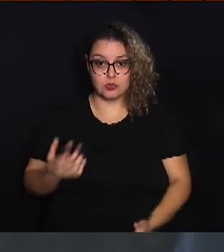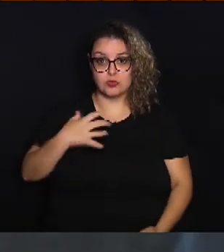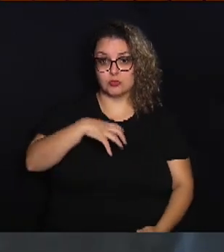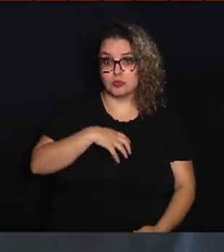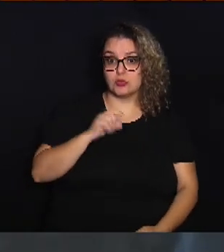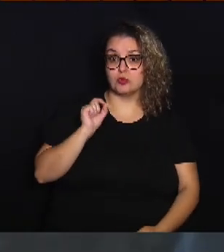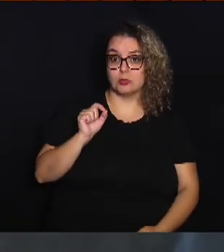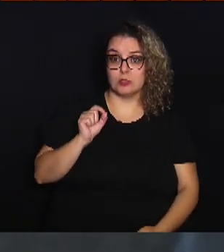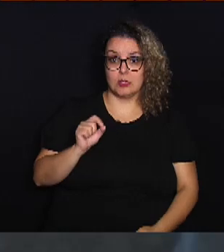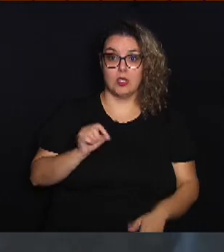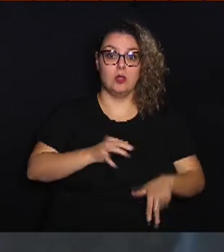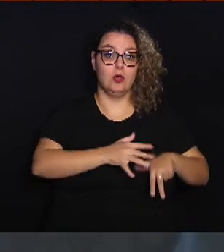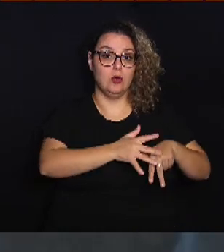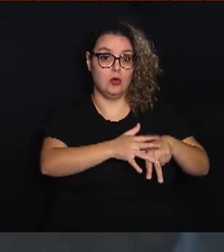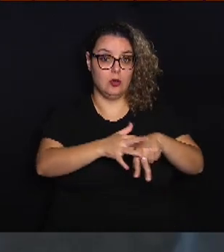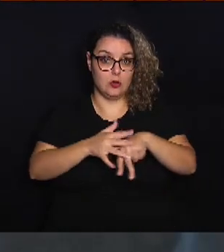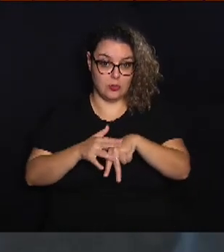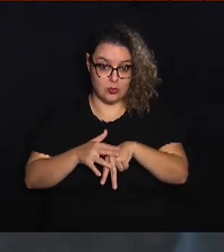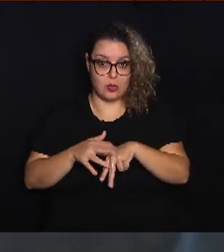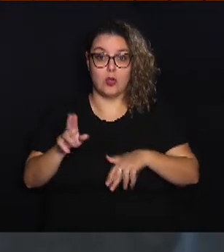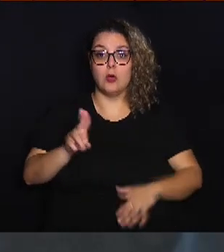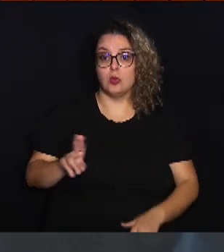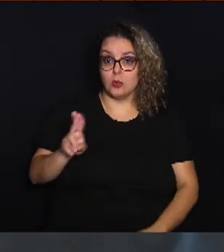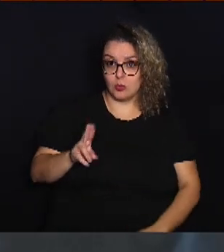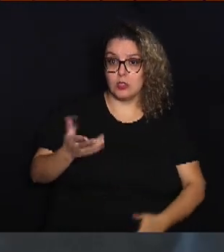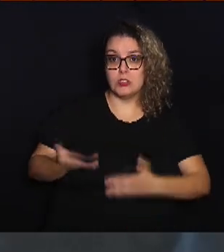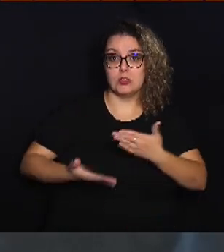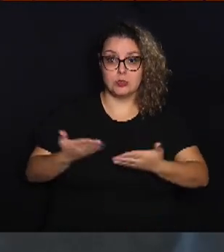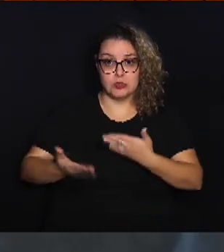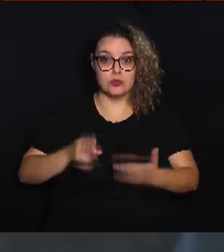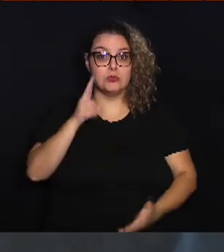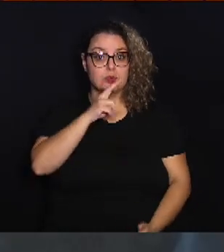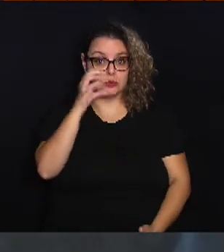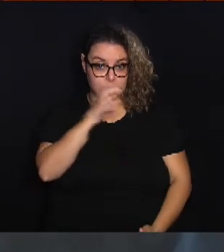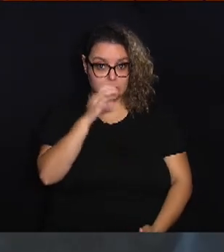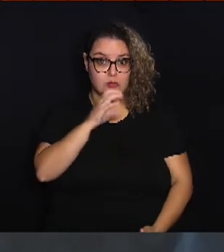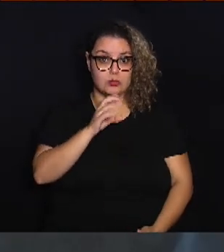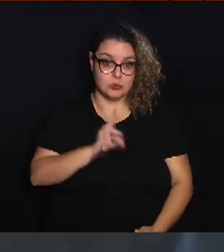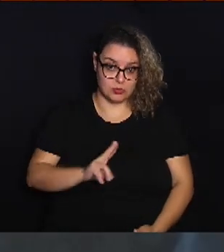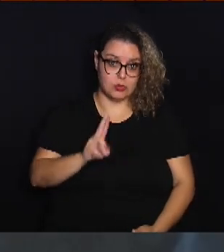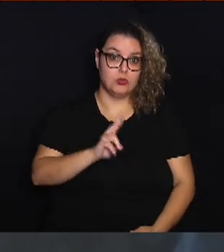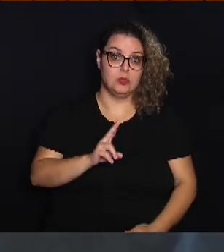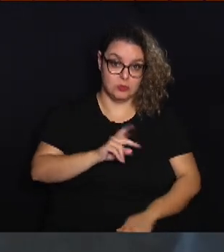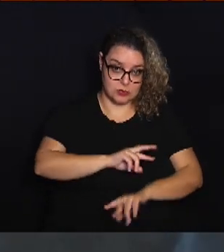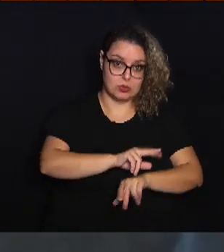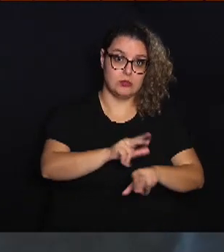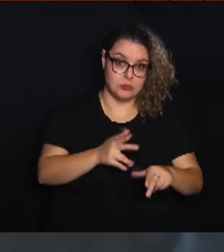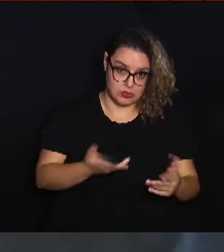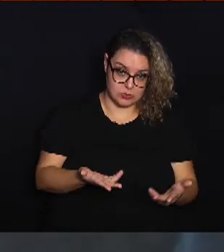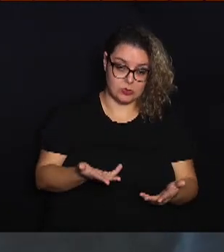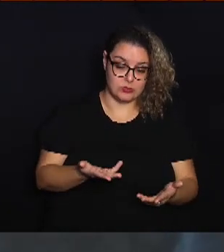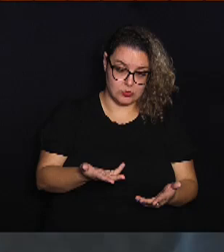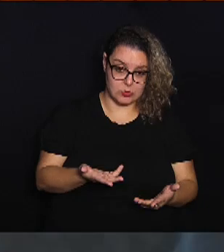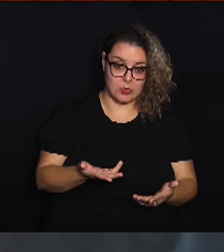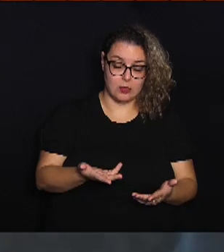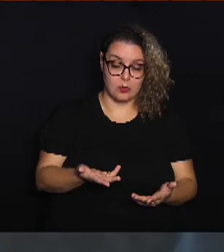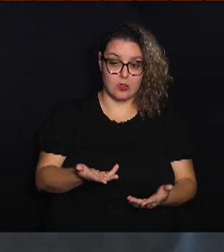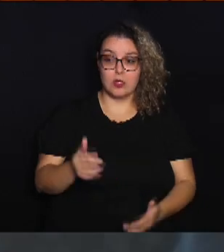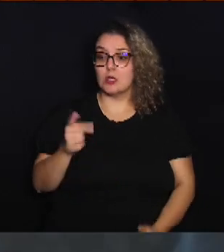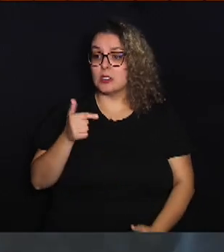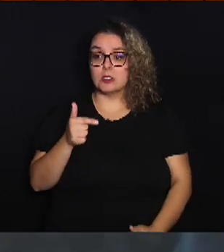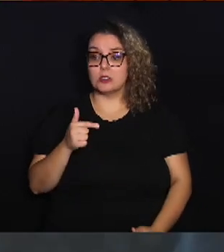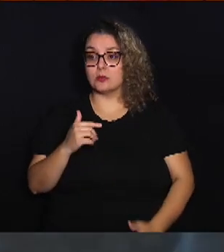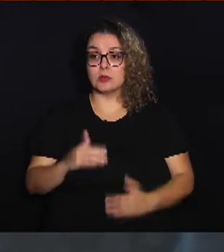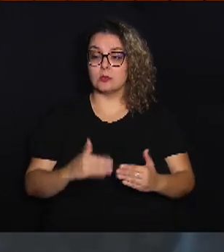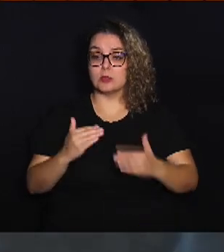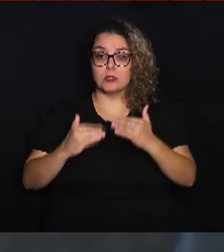pacientes utilizam os serviços de urgência e emergência, utilizam muito os serviços de urgência e emergência, e isso não produz